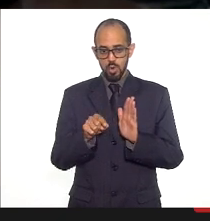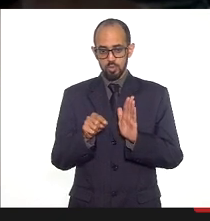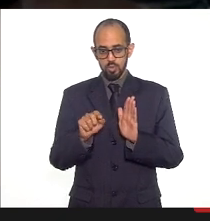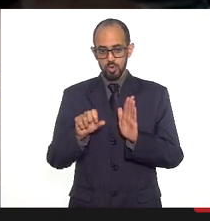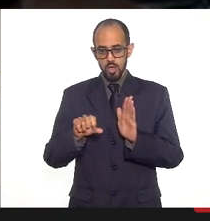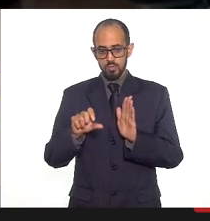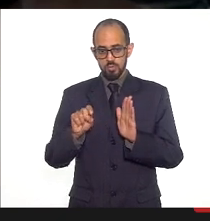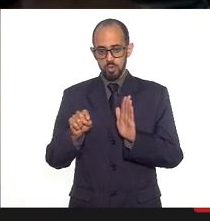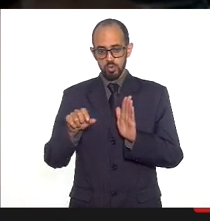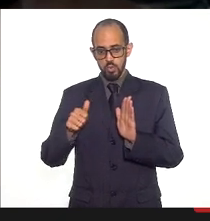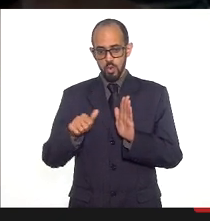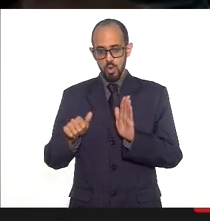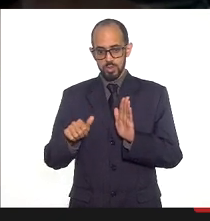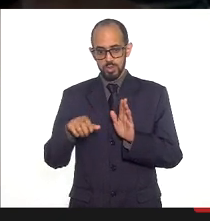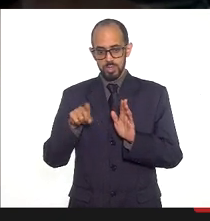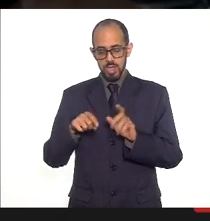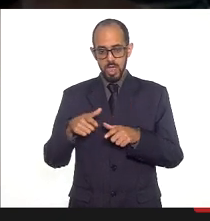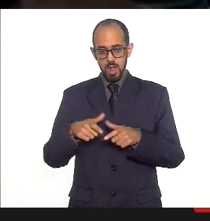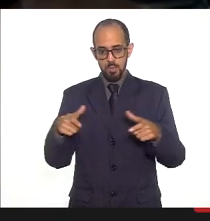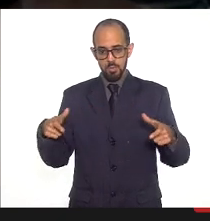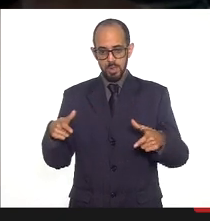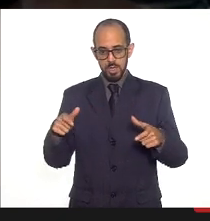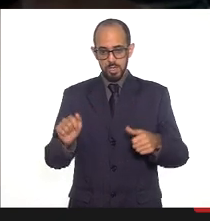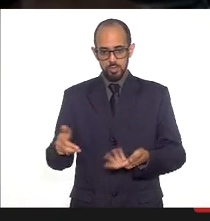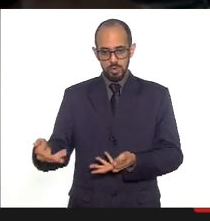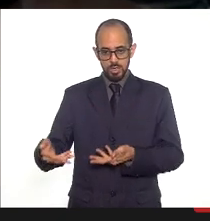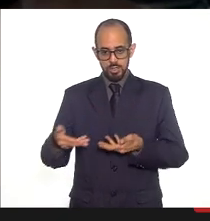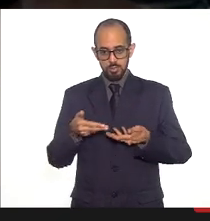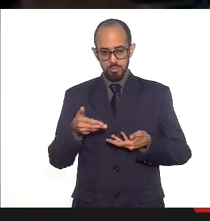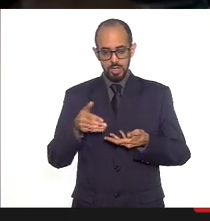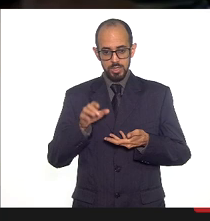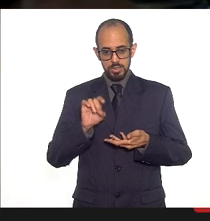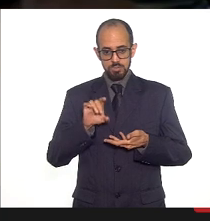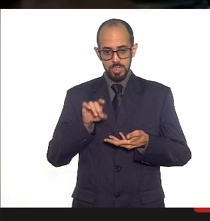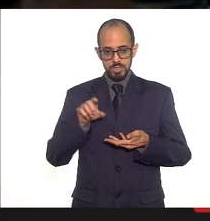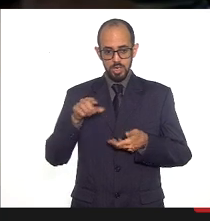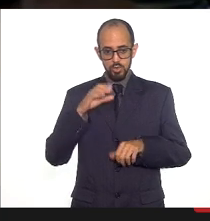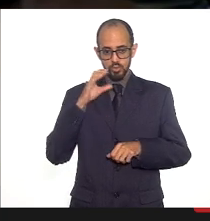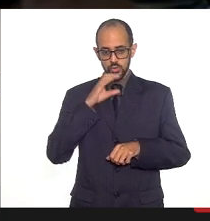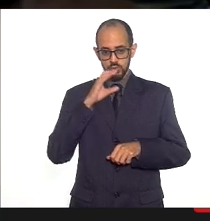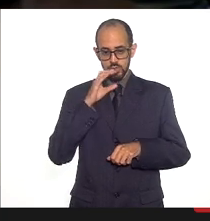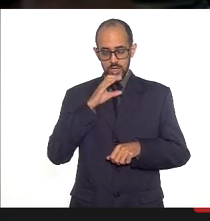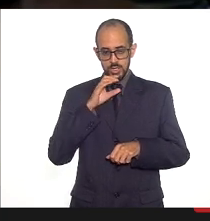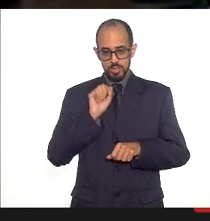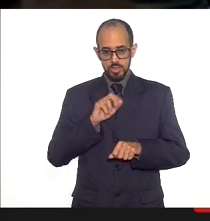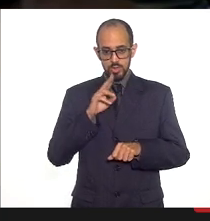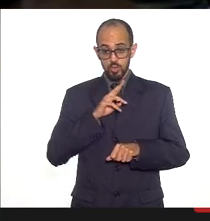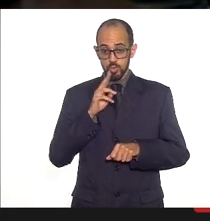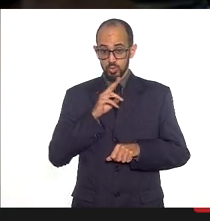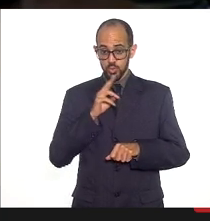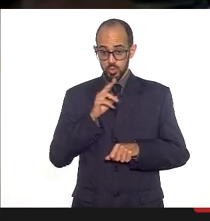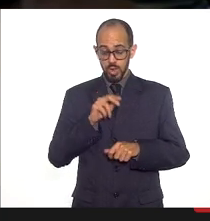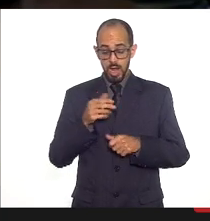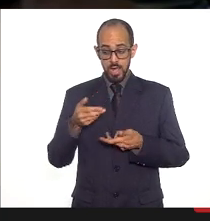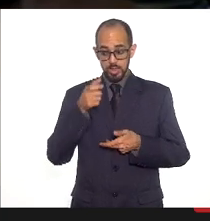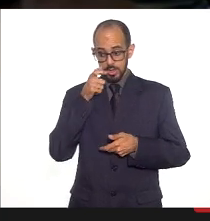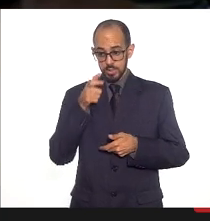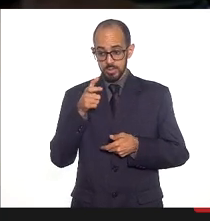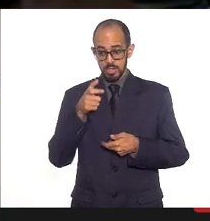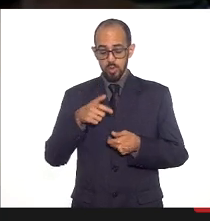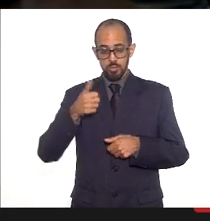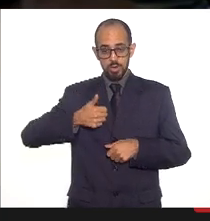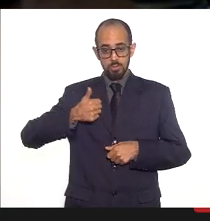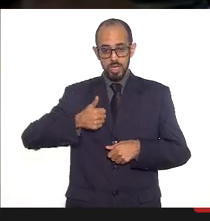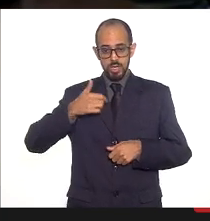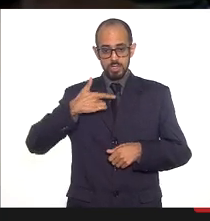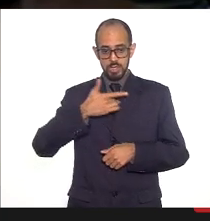qualificação para ampliação do acolhimento da demanda espontânea de urgência e emergência da atenção primária de saúde das quais